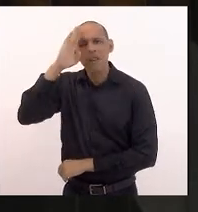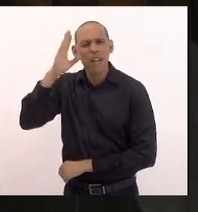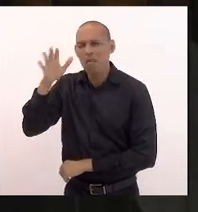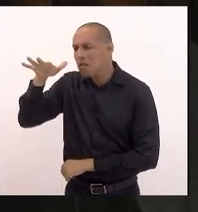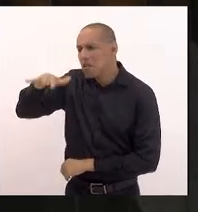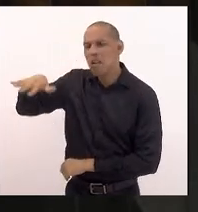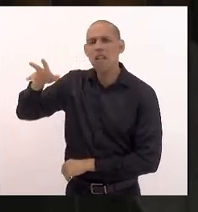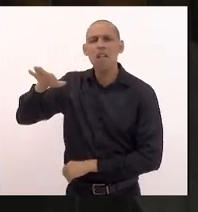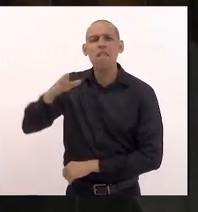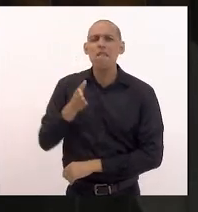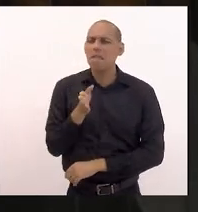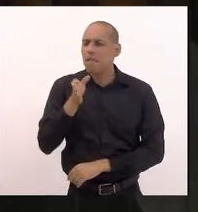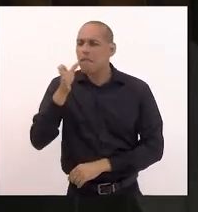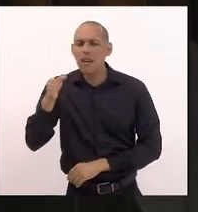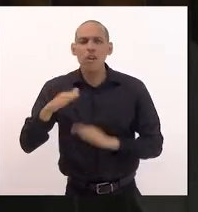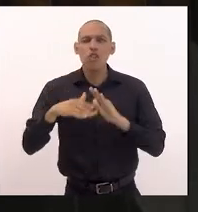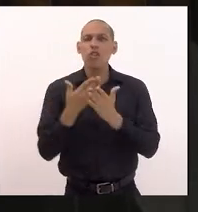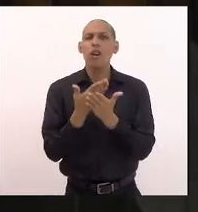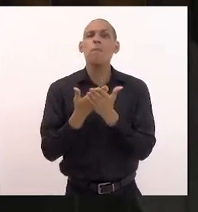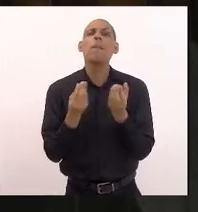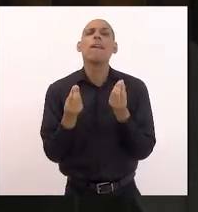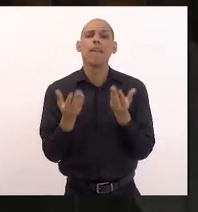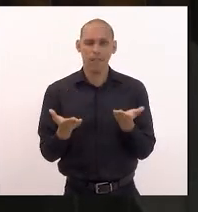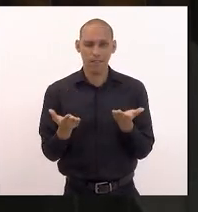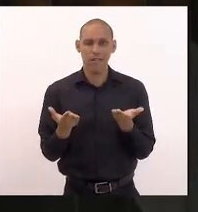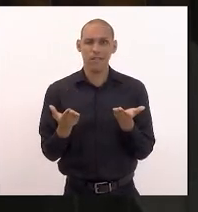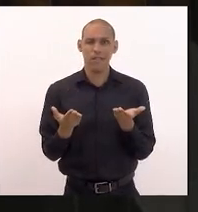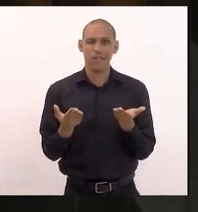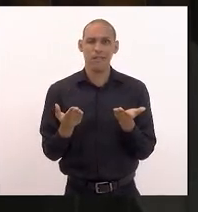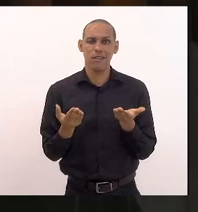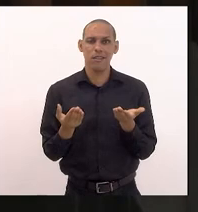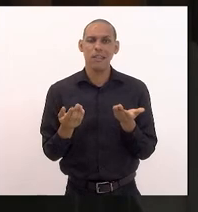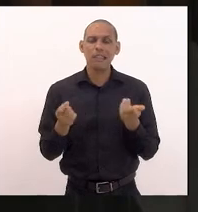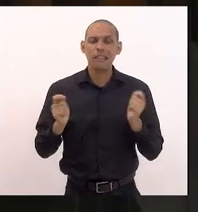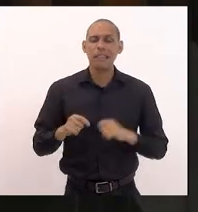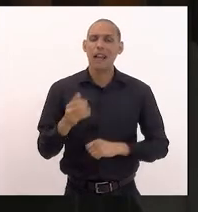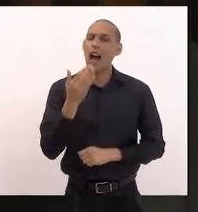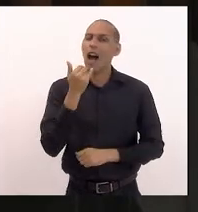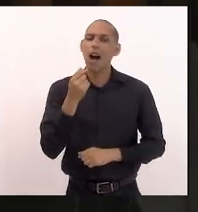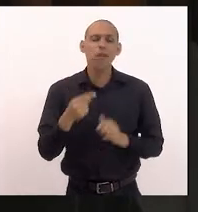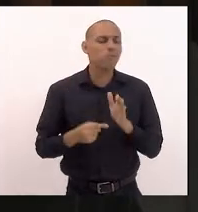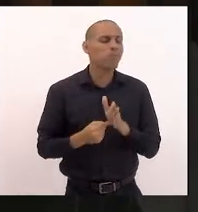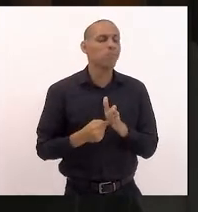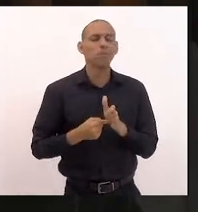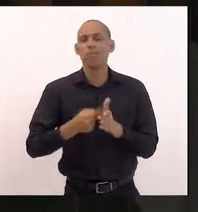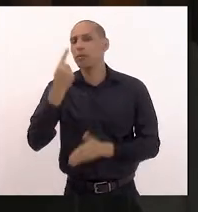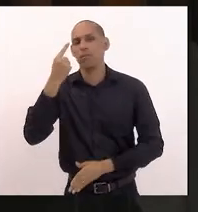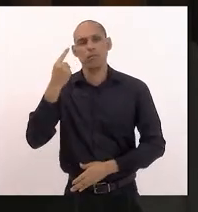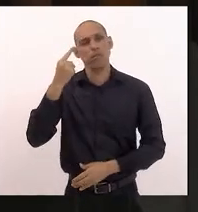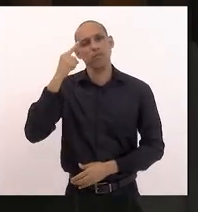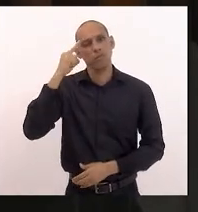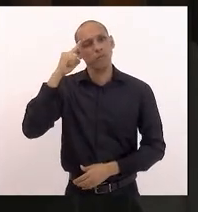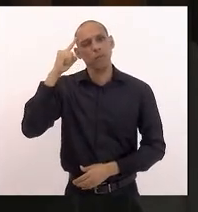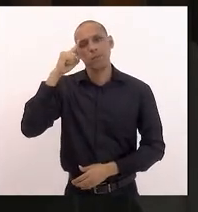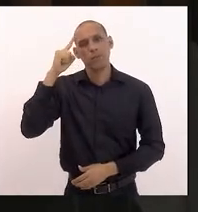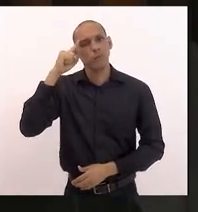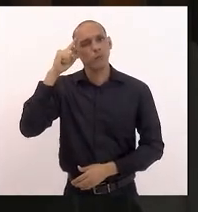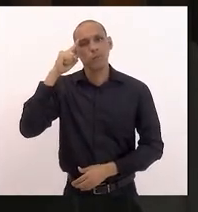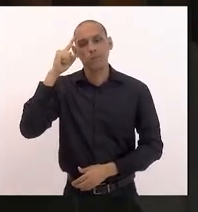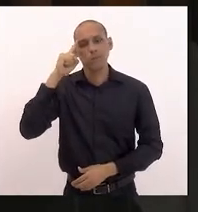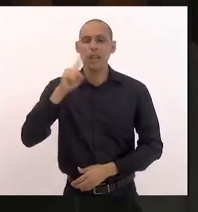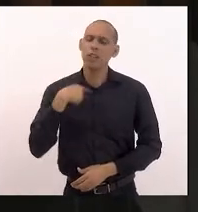vai à escola para poder fazer uma única refeição no dia que nós